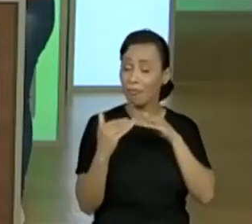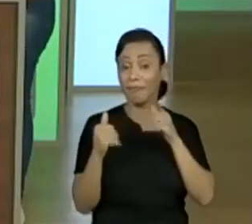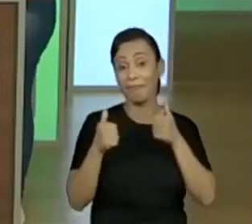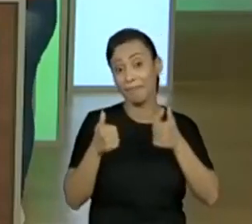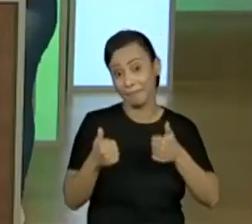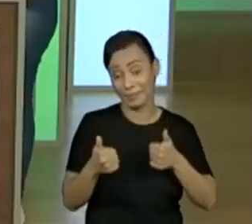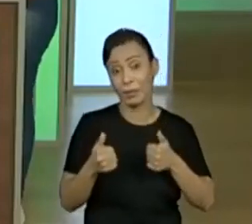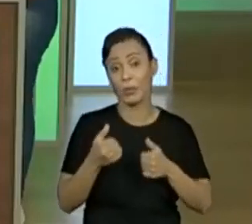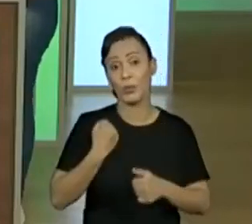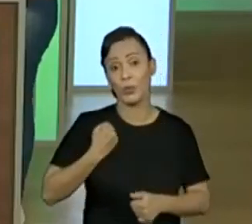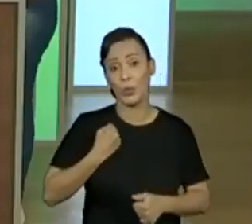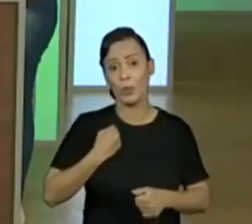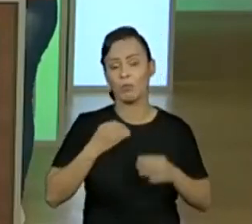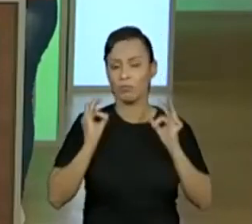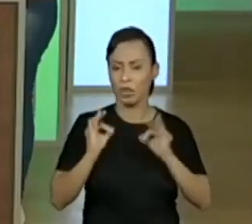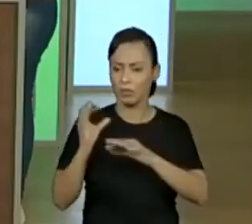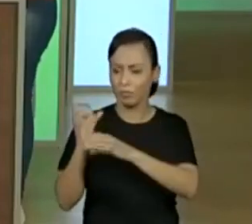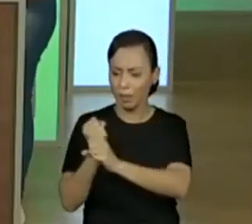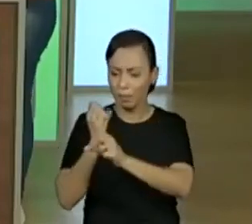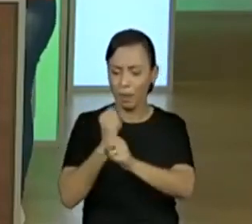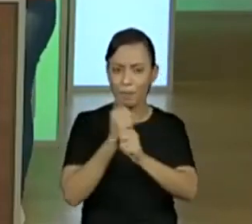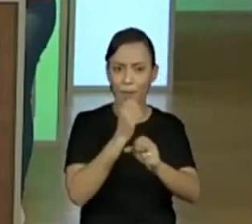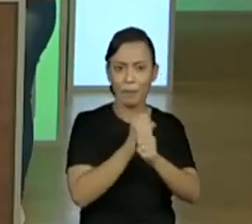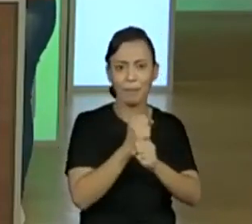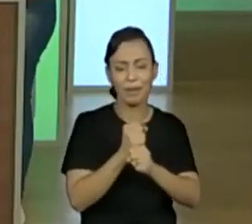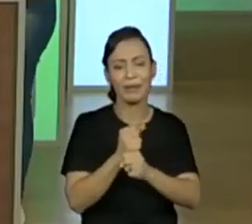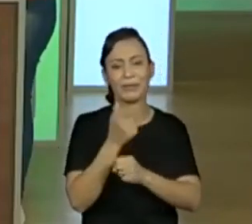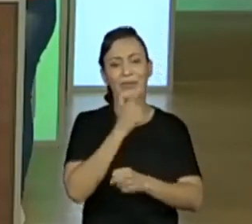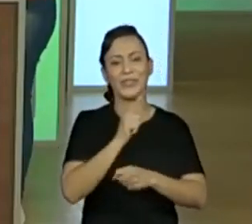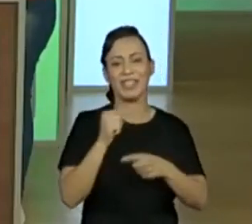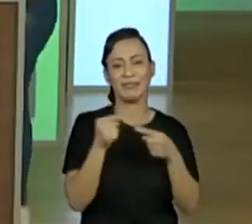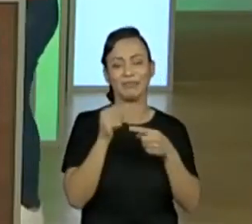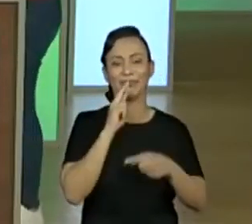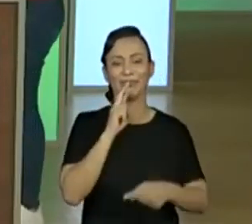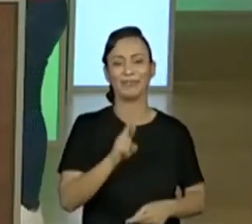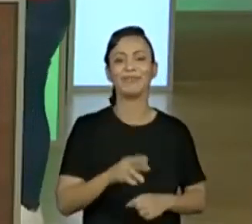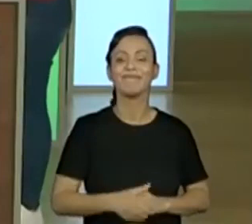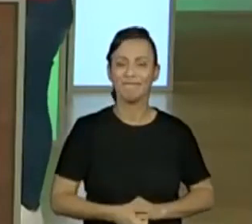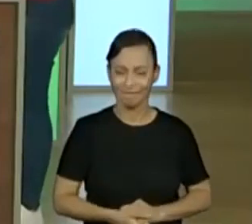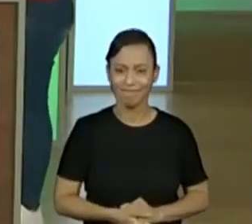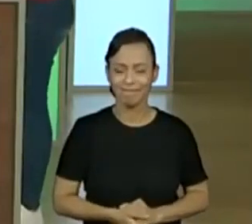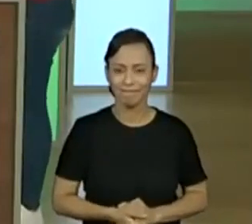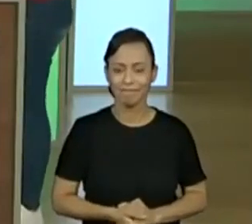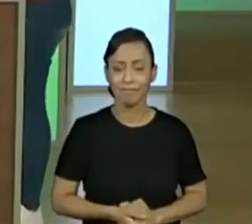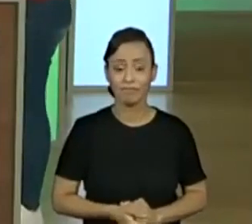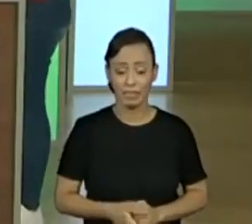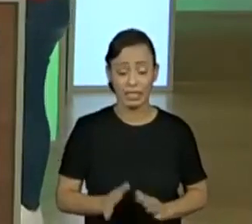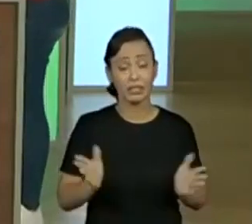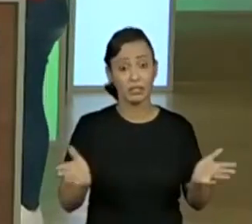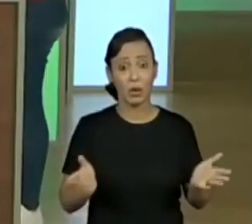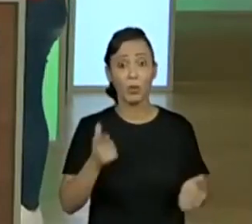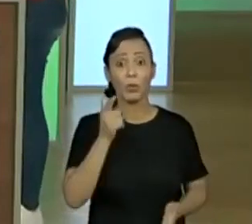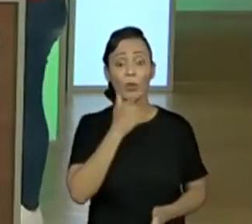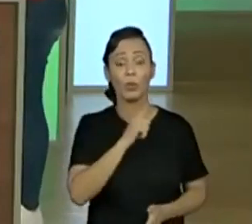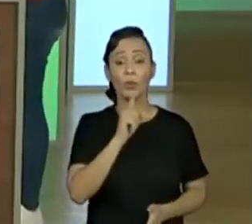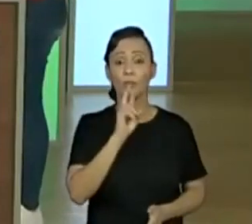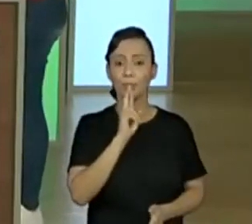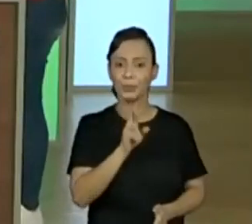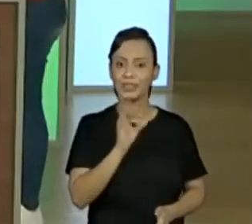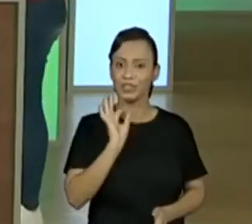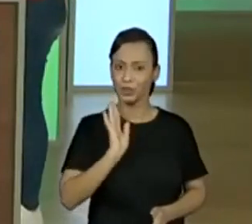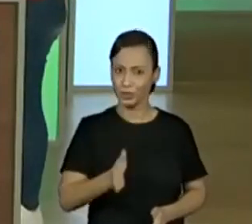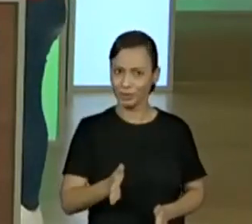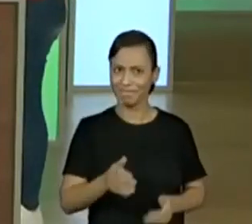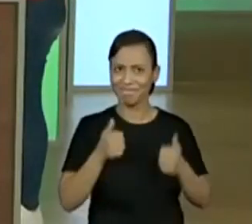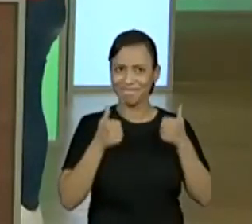certos para que eu chegue naquilo que eu quero. Perfeito. É isso mesmo. A gente viu. já temos a resposta da outra questão também.